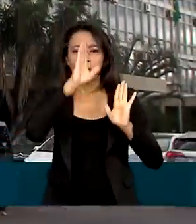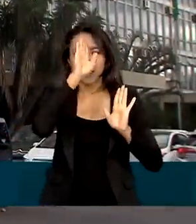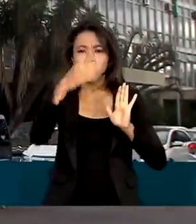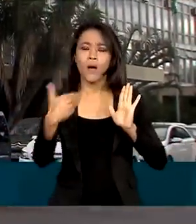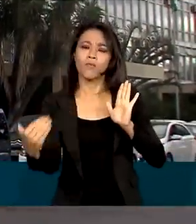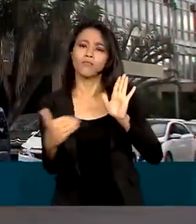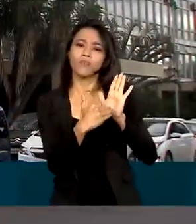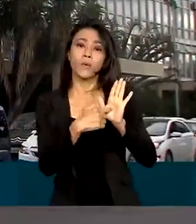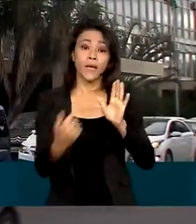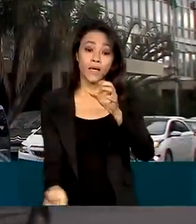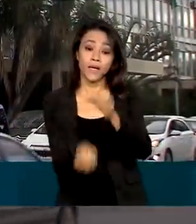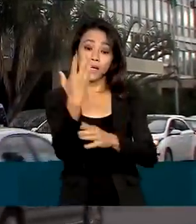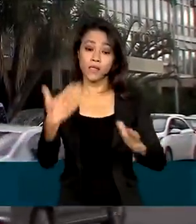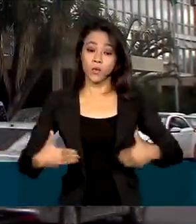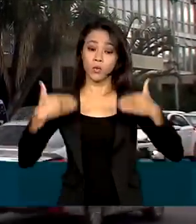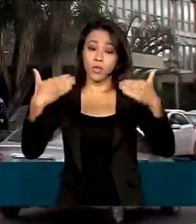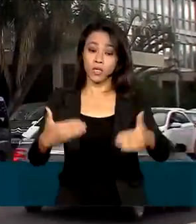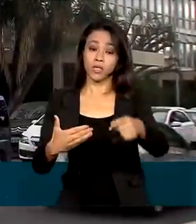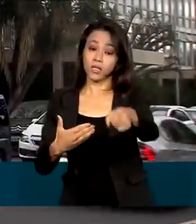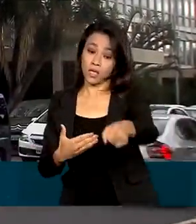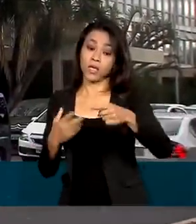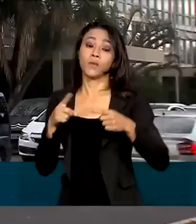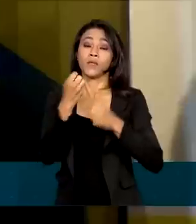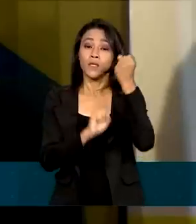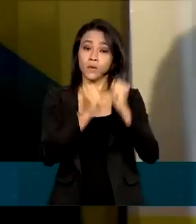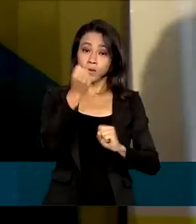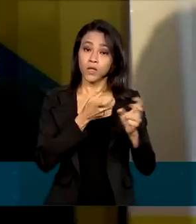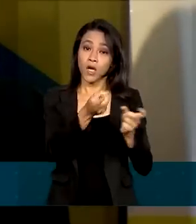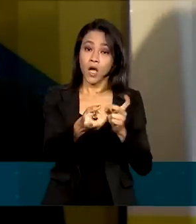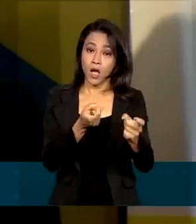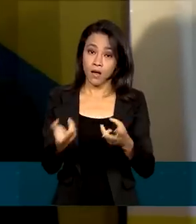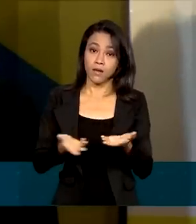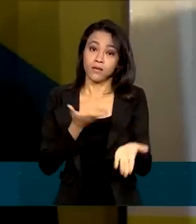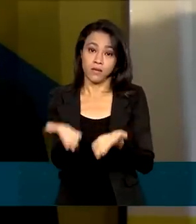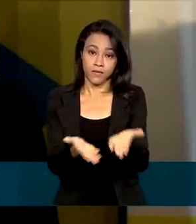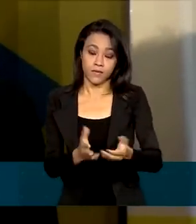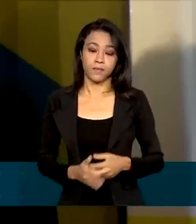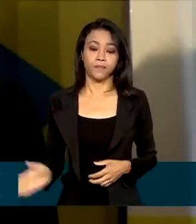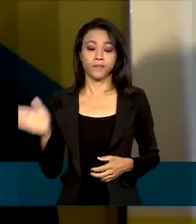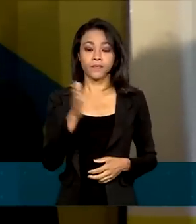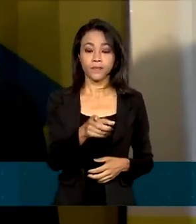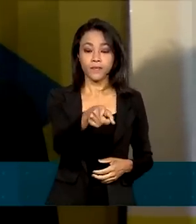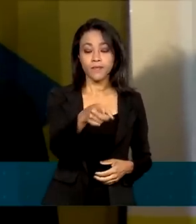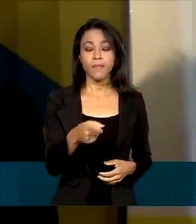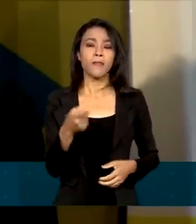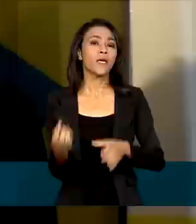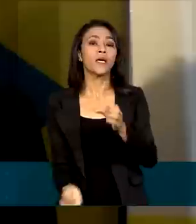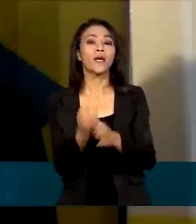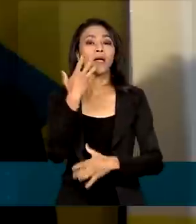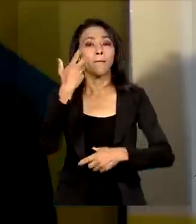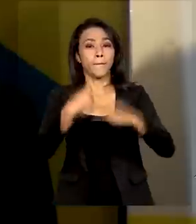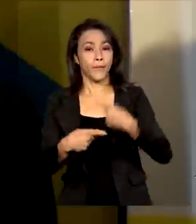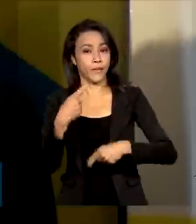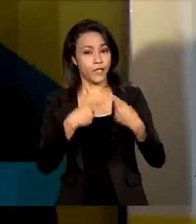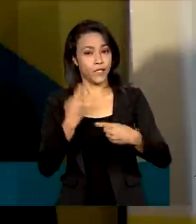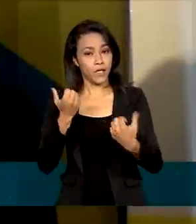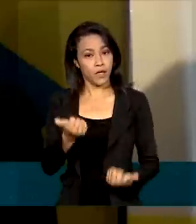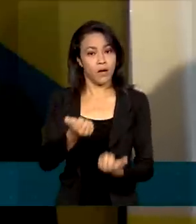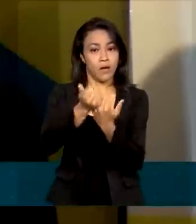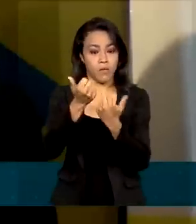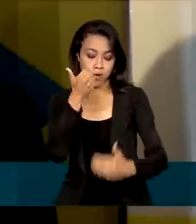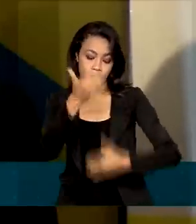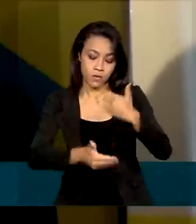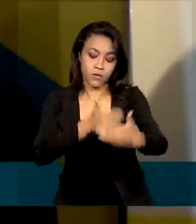do Ministério da Indústria, Comércio e Serviços. Para realizar, efetivamente, políticas de desenvolvimento industrial, políticas